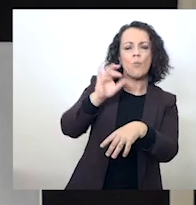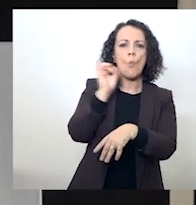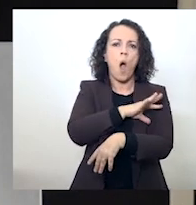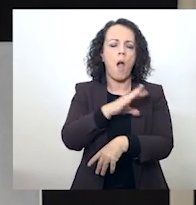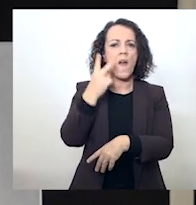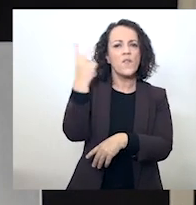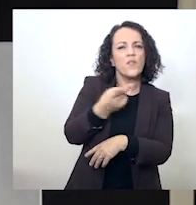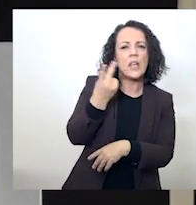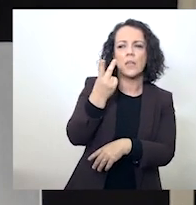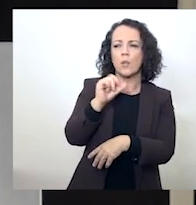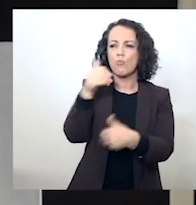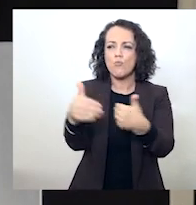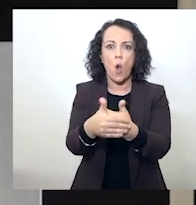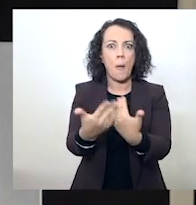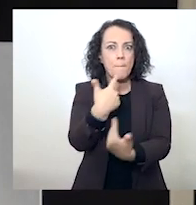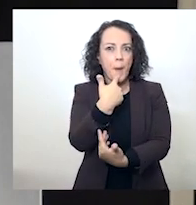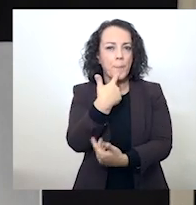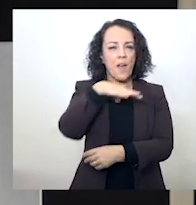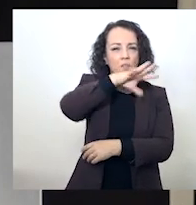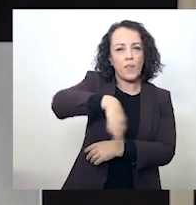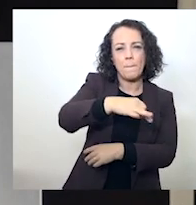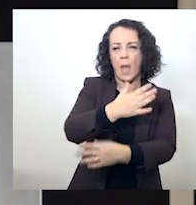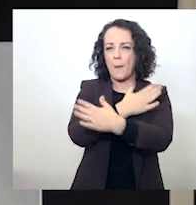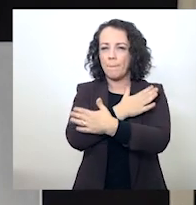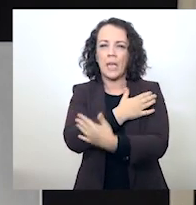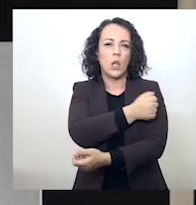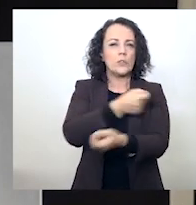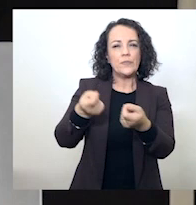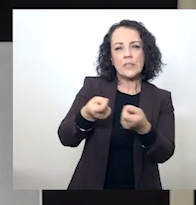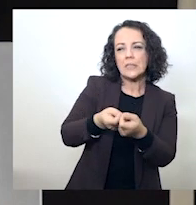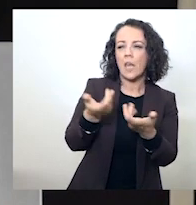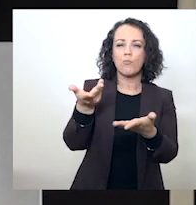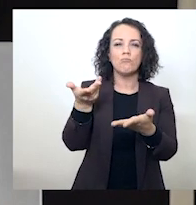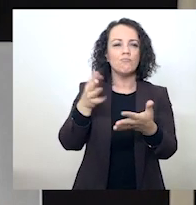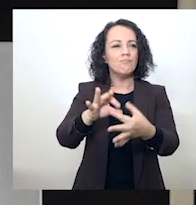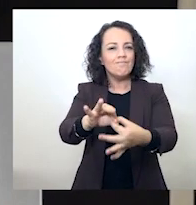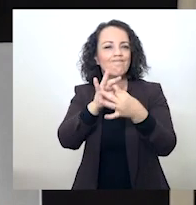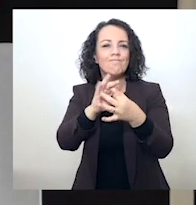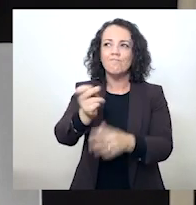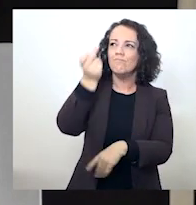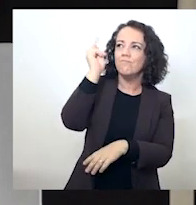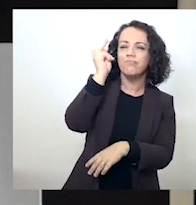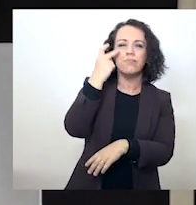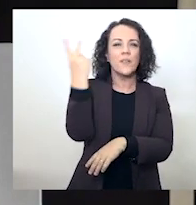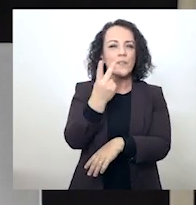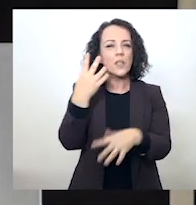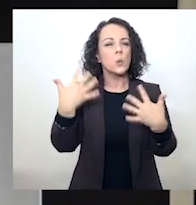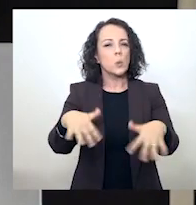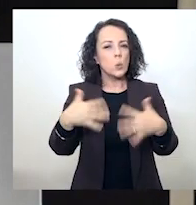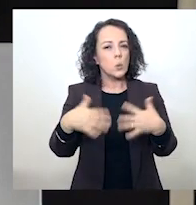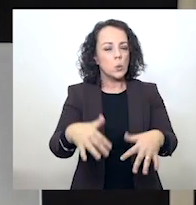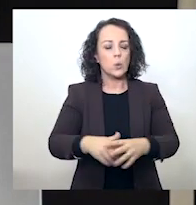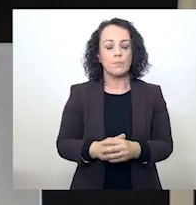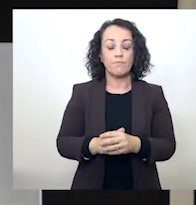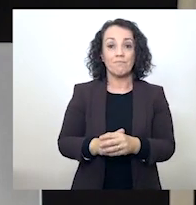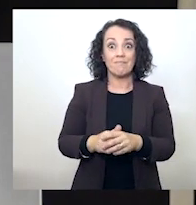mesmo de familiares, amigos, vizinhos, companheiros de tantos lances da vida. Com essa